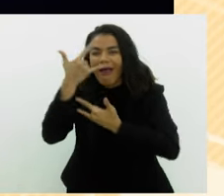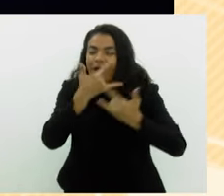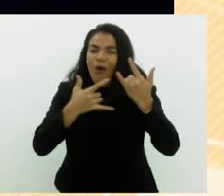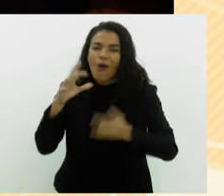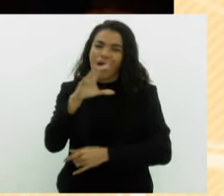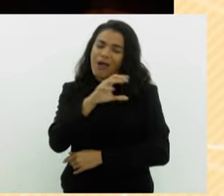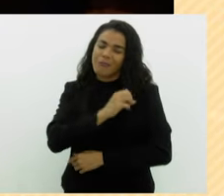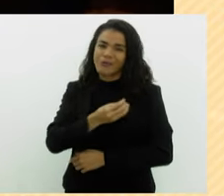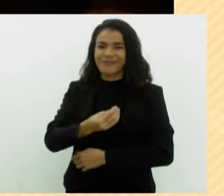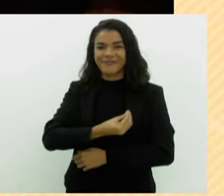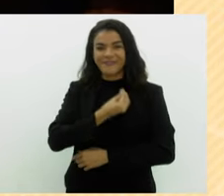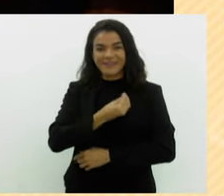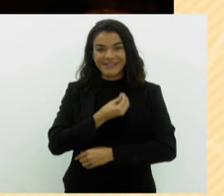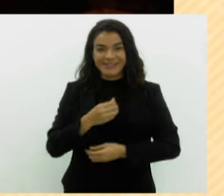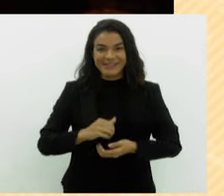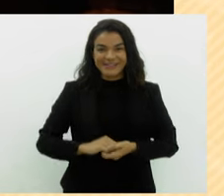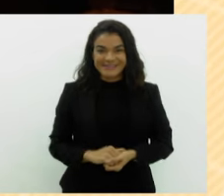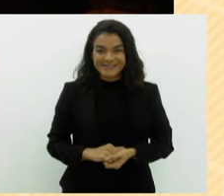de sua vida.